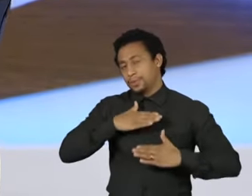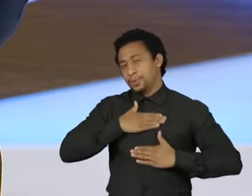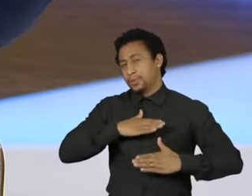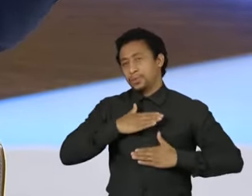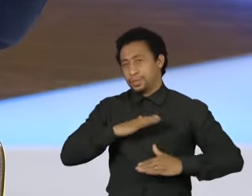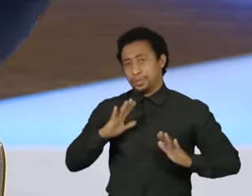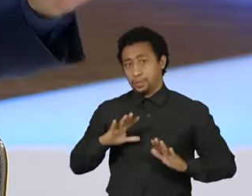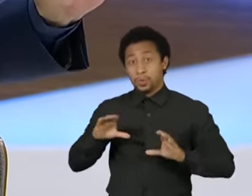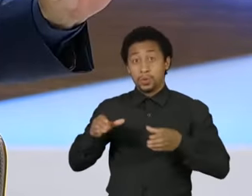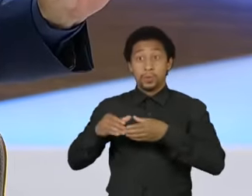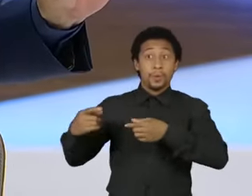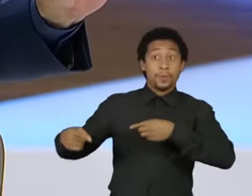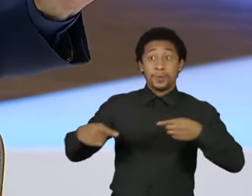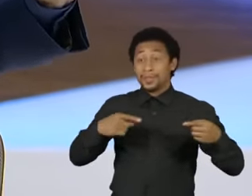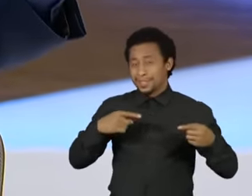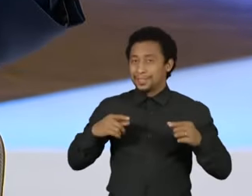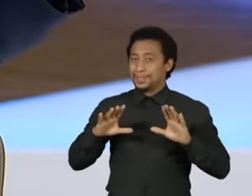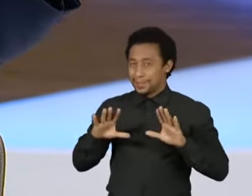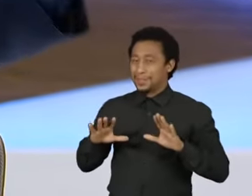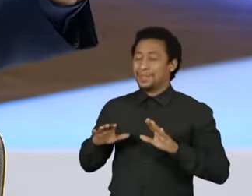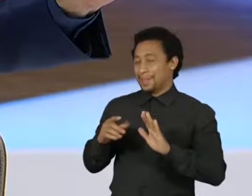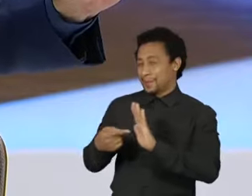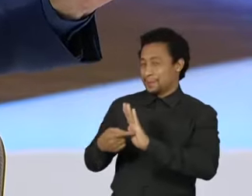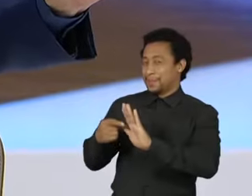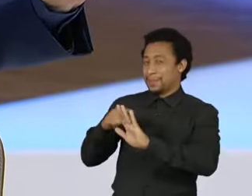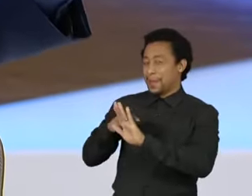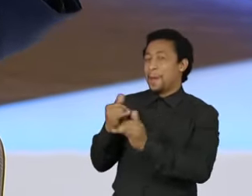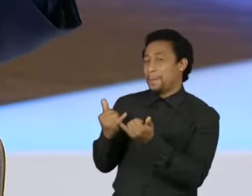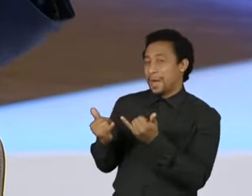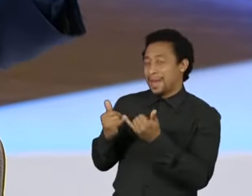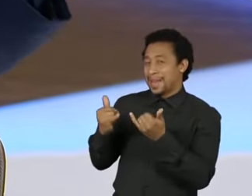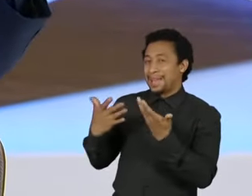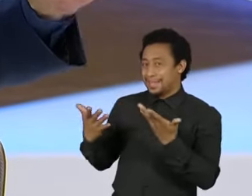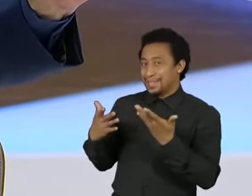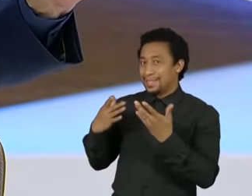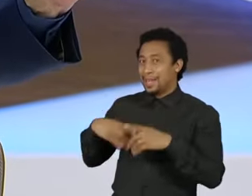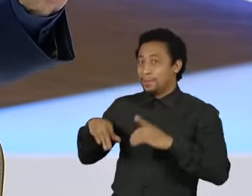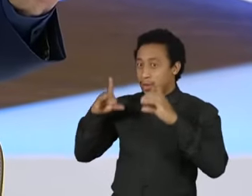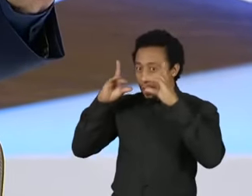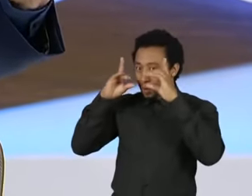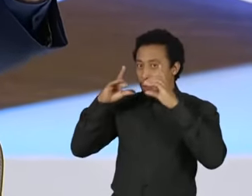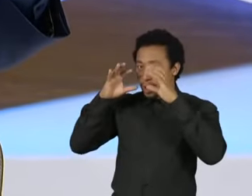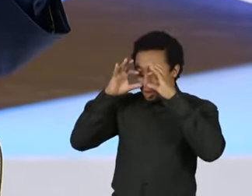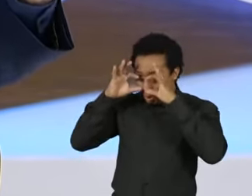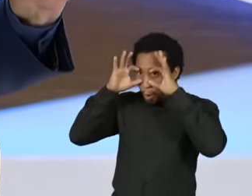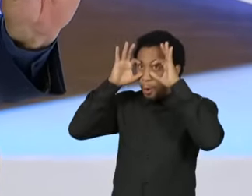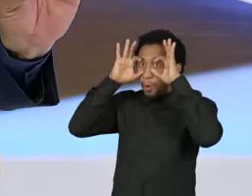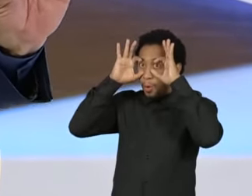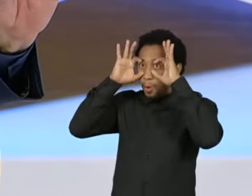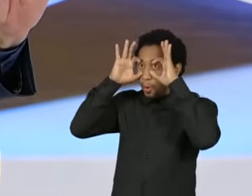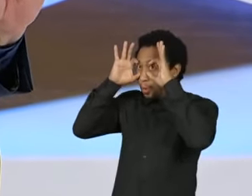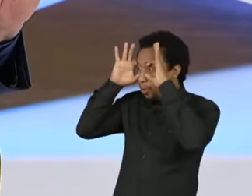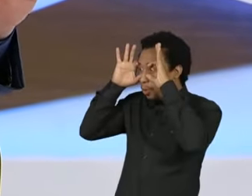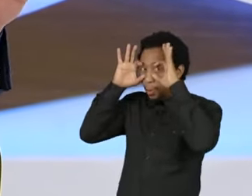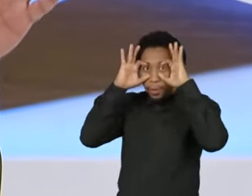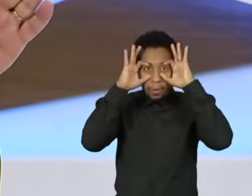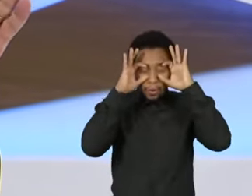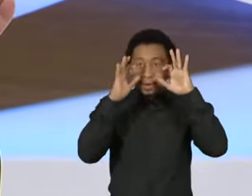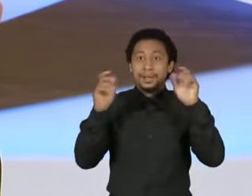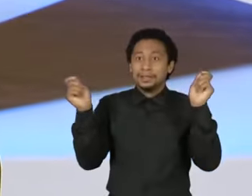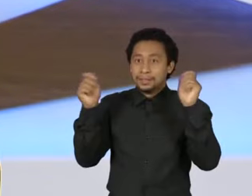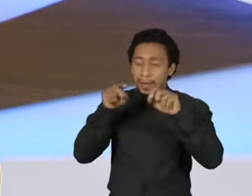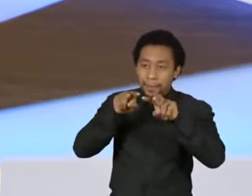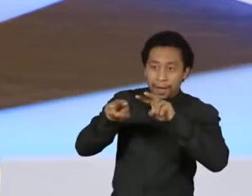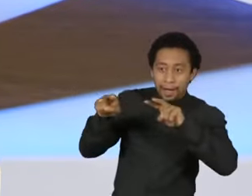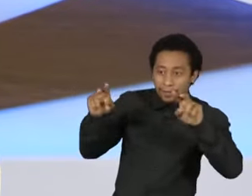da família das corujas. Os treinados, eles enxergam no escuro. Se a gente criar o incentivo certo, a